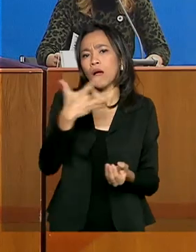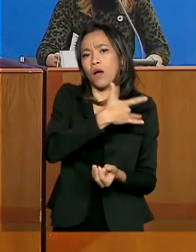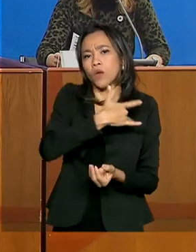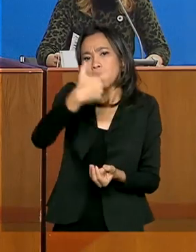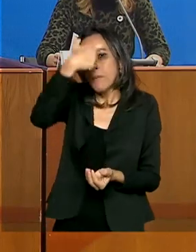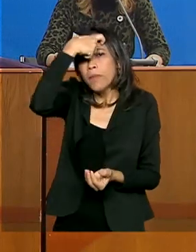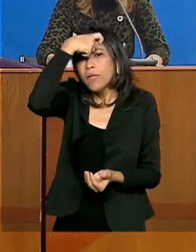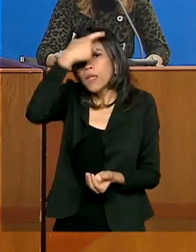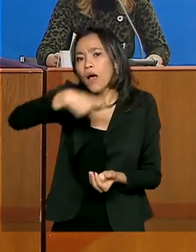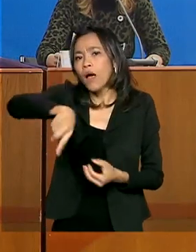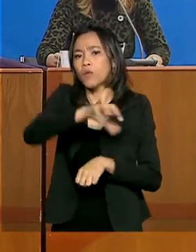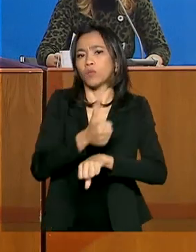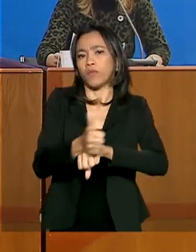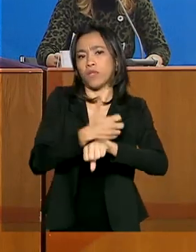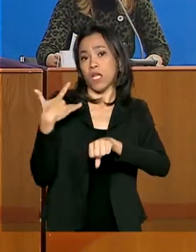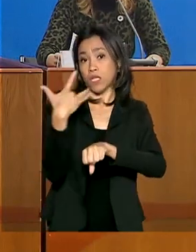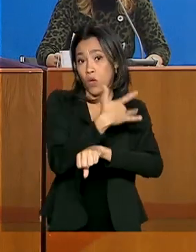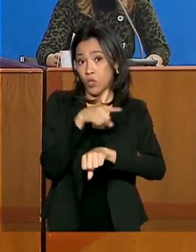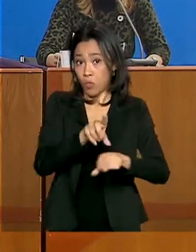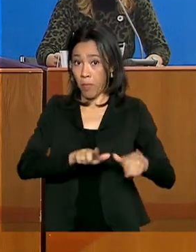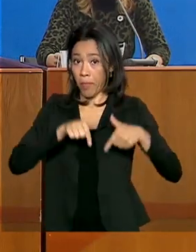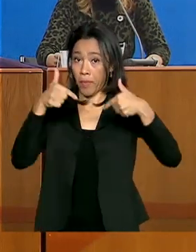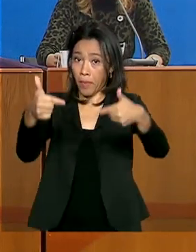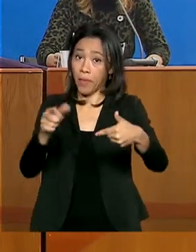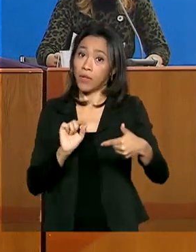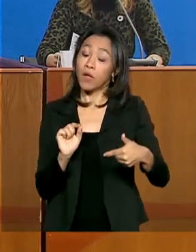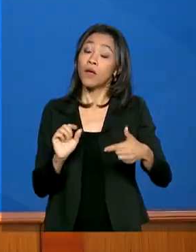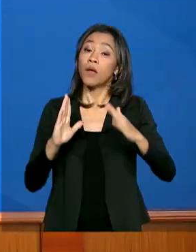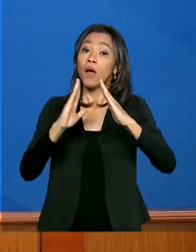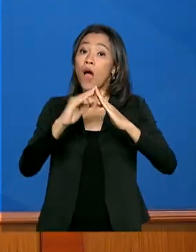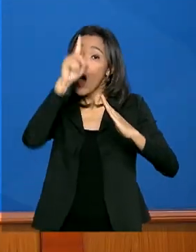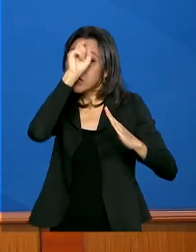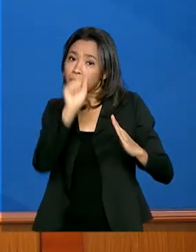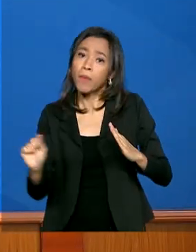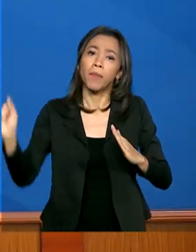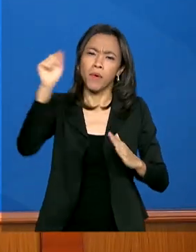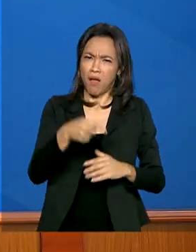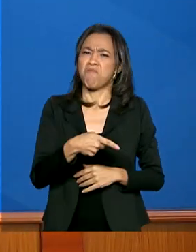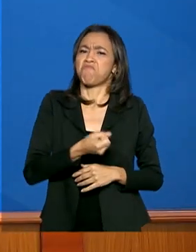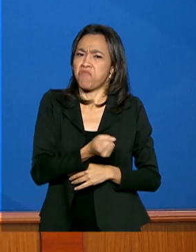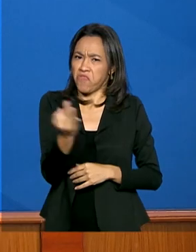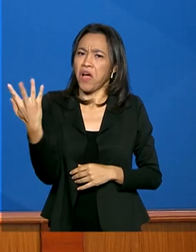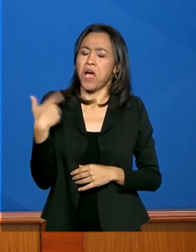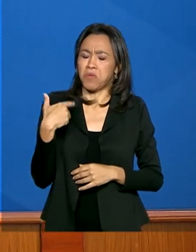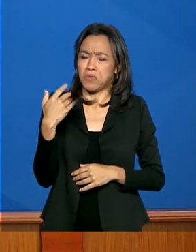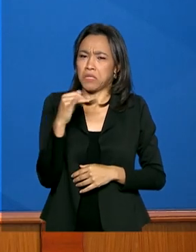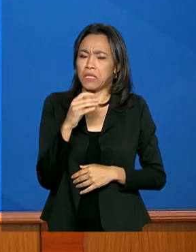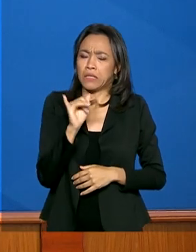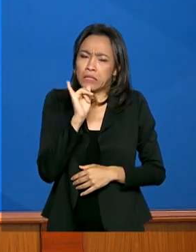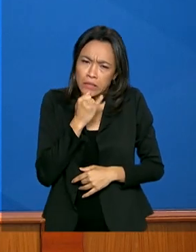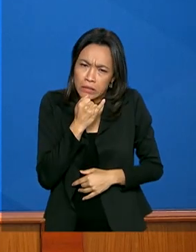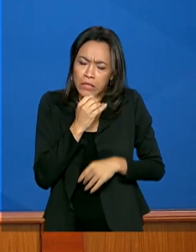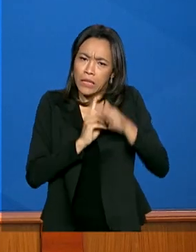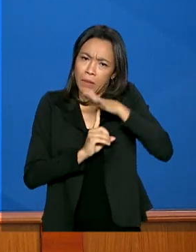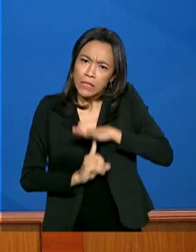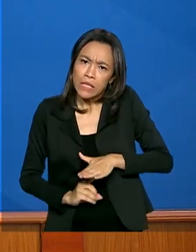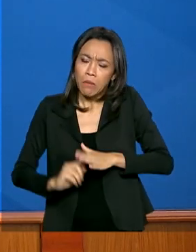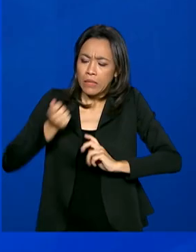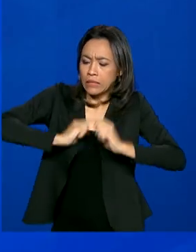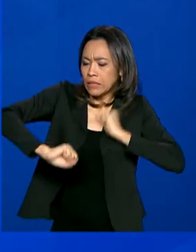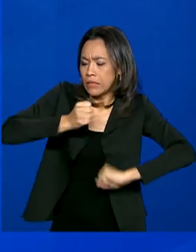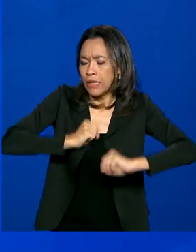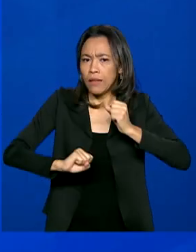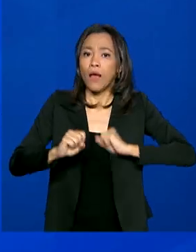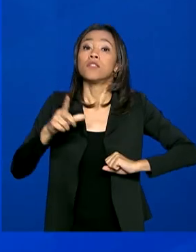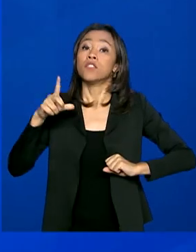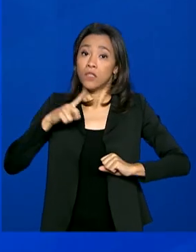atuando na linha de frente no combate à Covid-19. Muitos apresentaram sinais de depressão e ansiedade e recebem